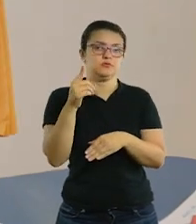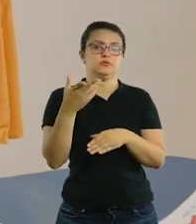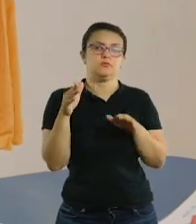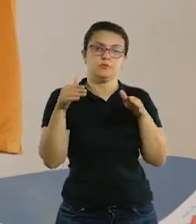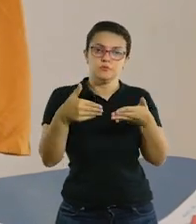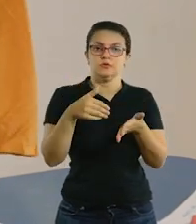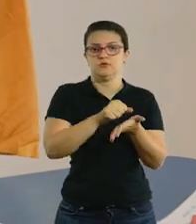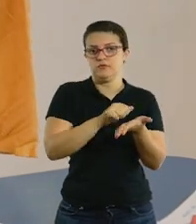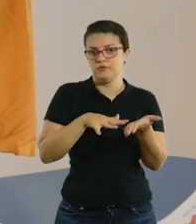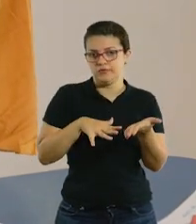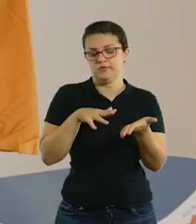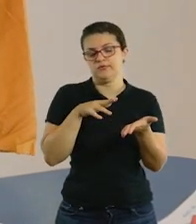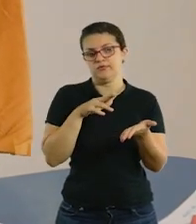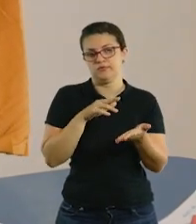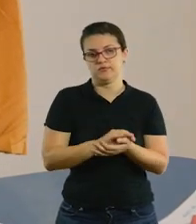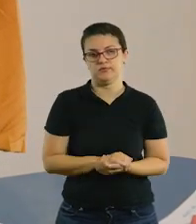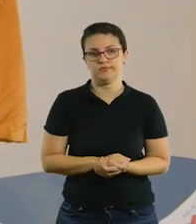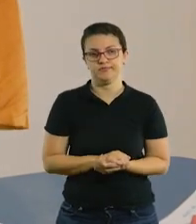nessa tarefa.